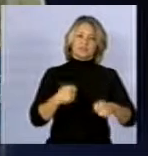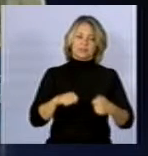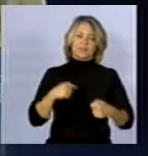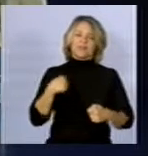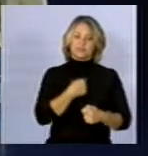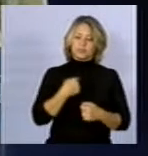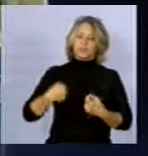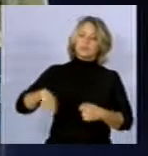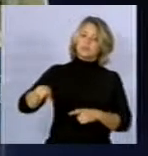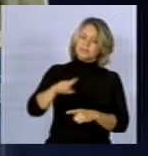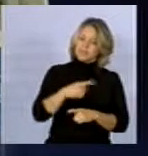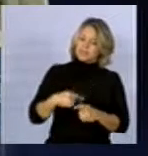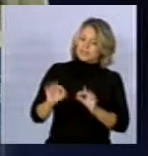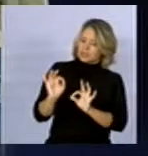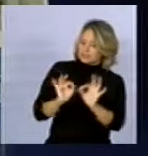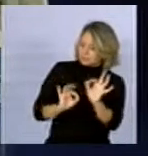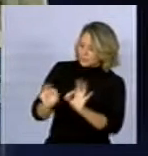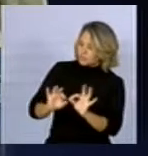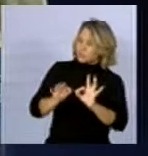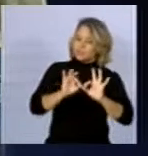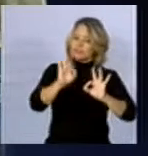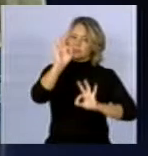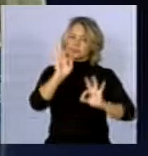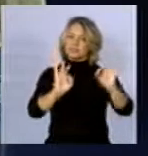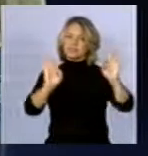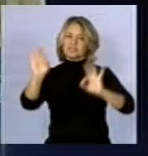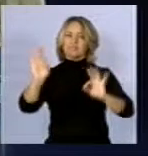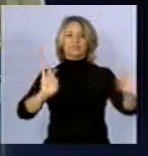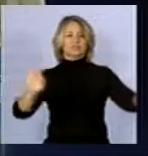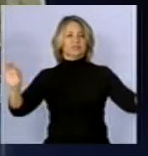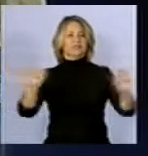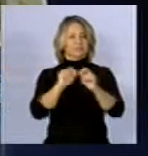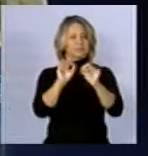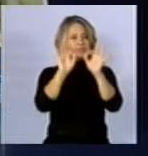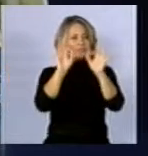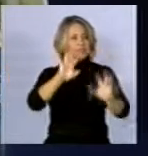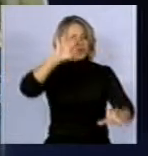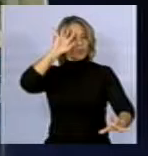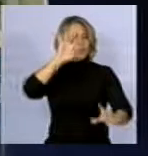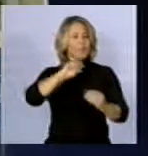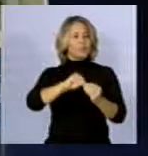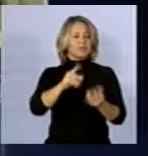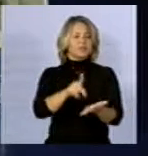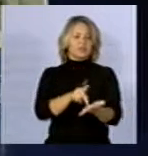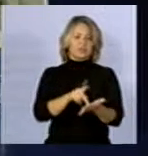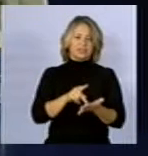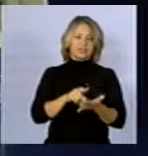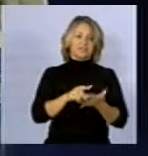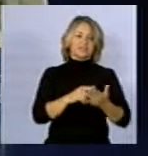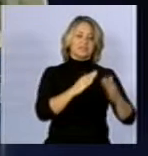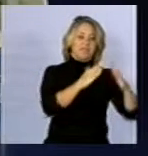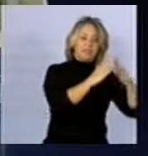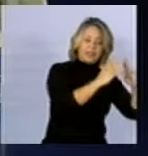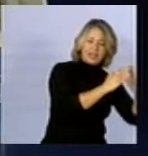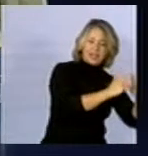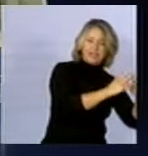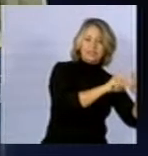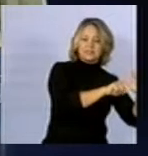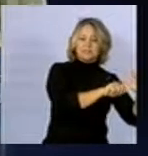cercar, medir, fazer uma medida mais complexa, mais completa, tanto das exposições residenciais,